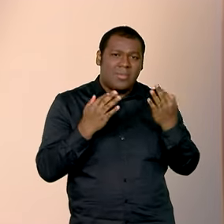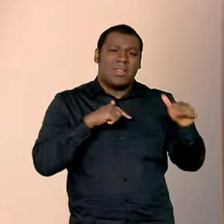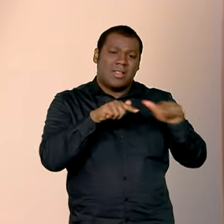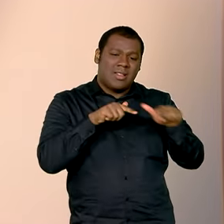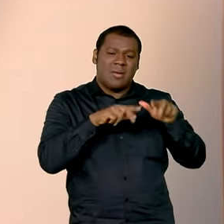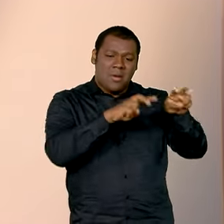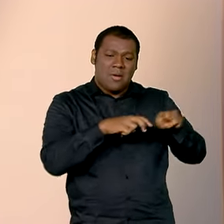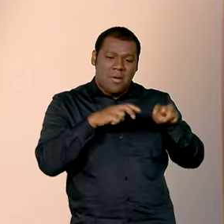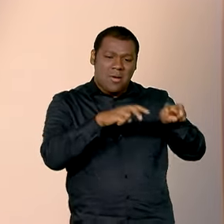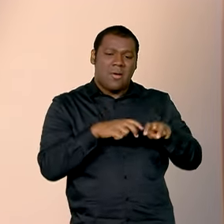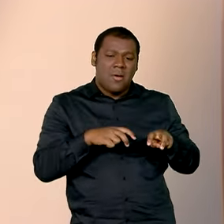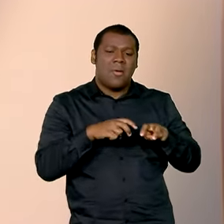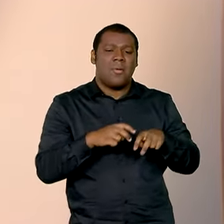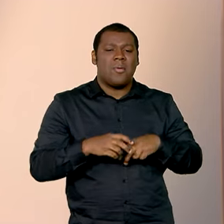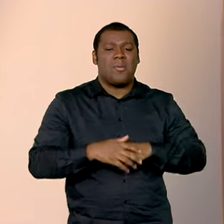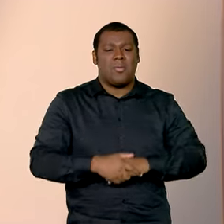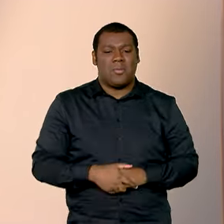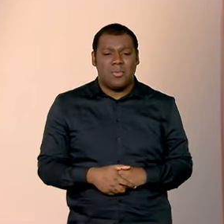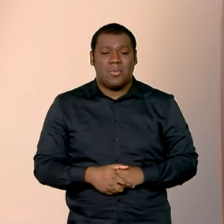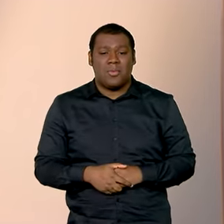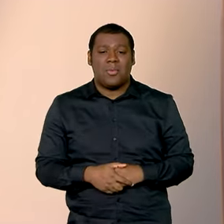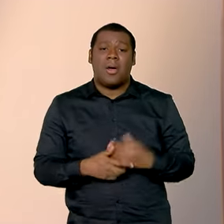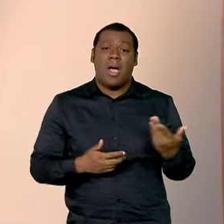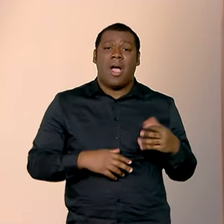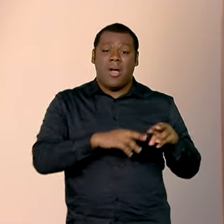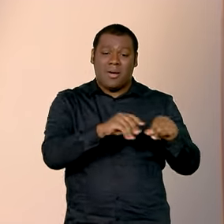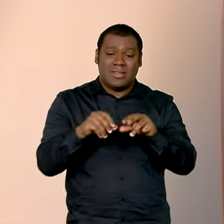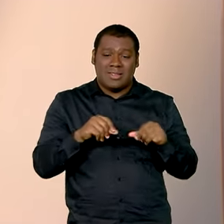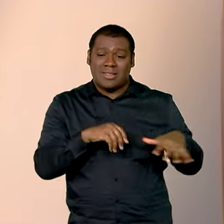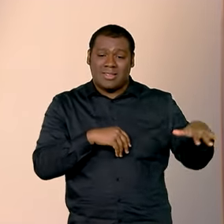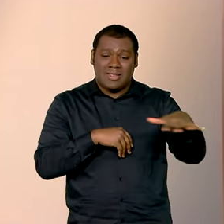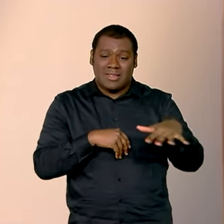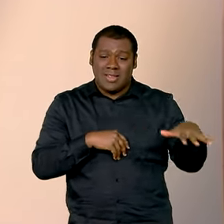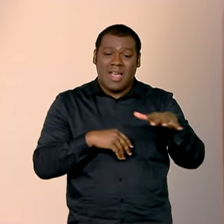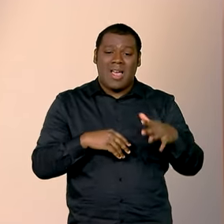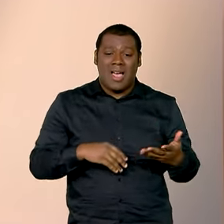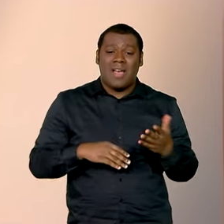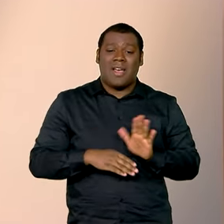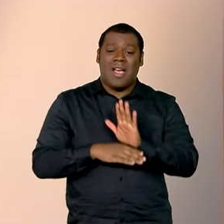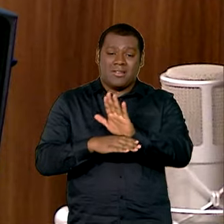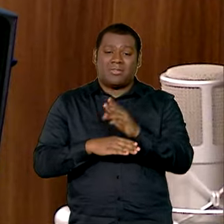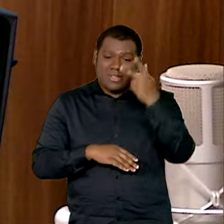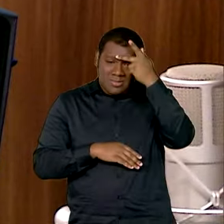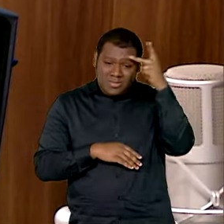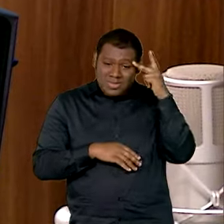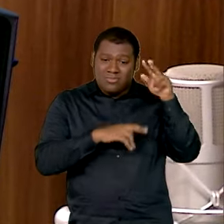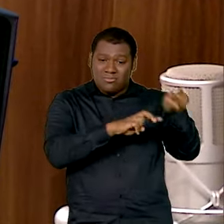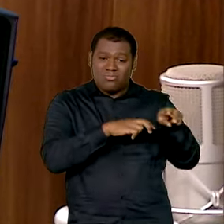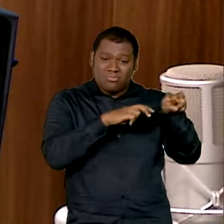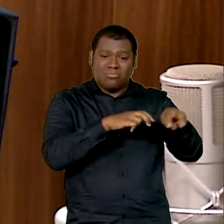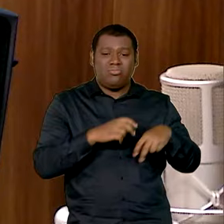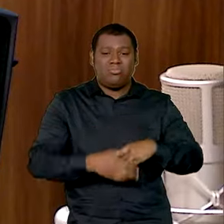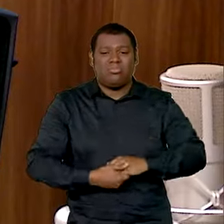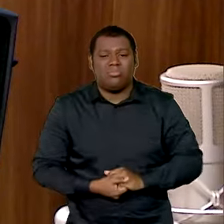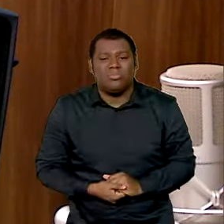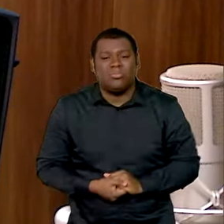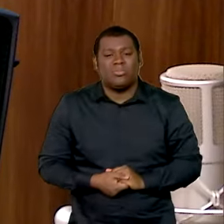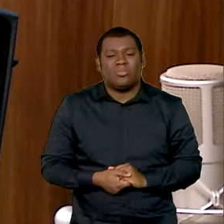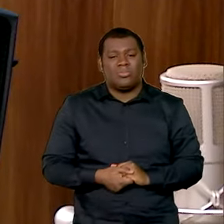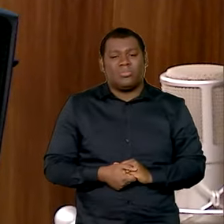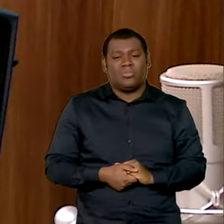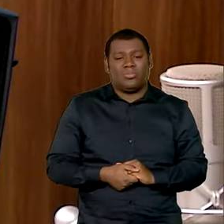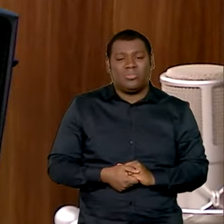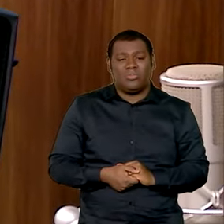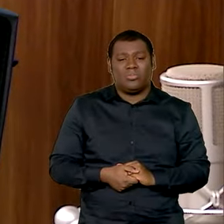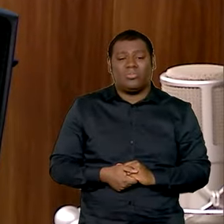campo e como é que vai ser feita essa distribuição de terras aos pequenos agricultores vamos ver houve muita